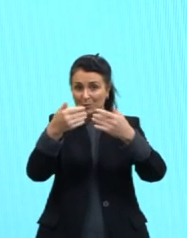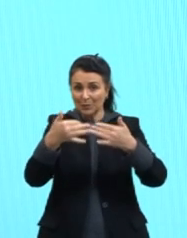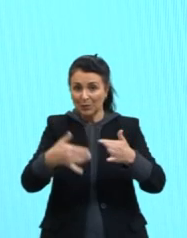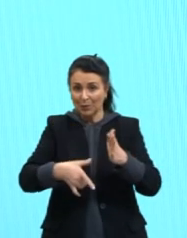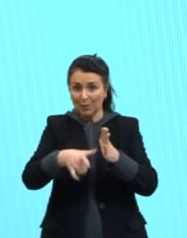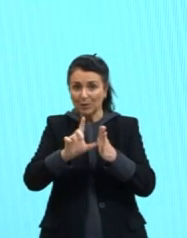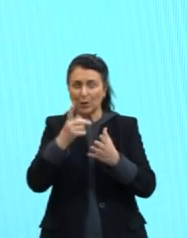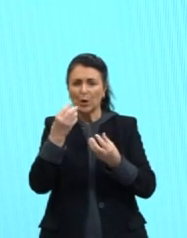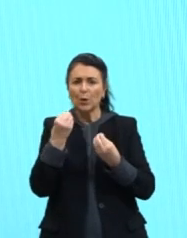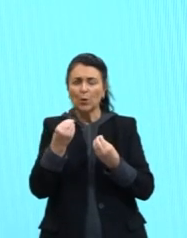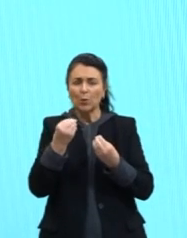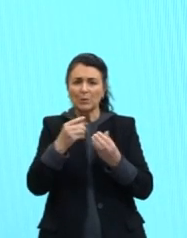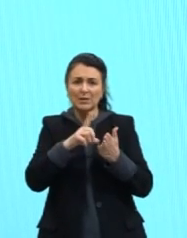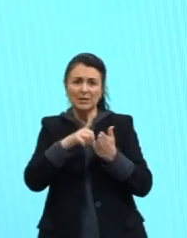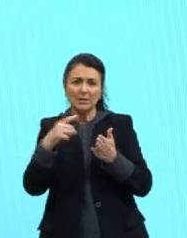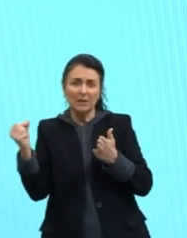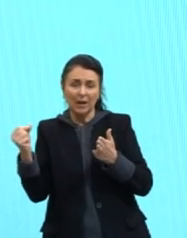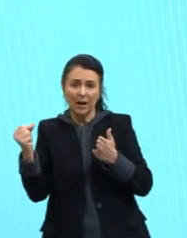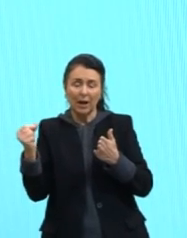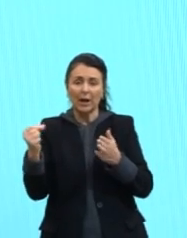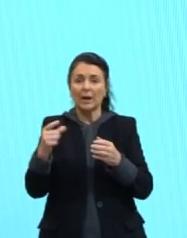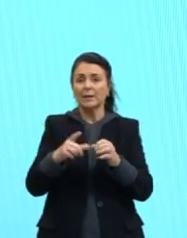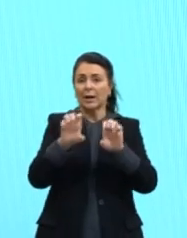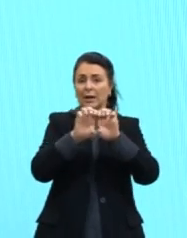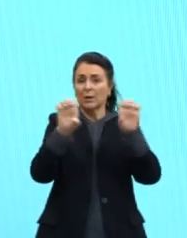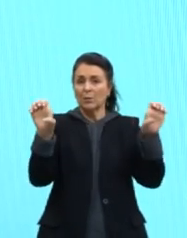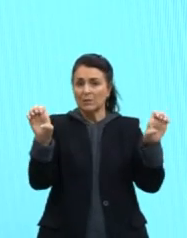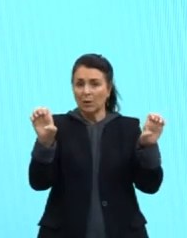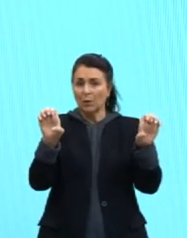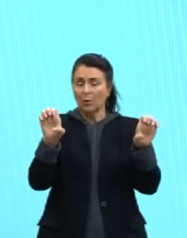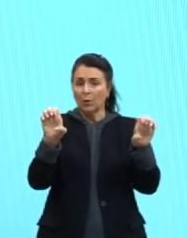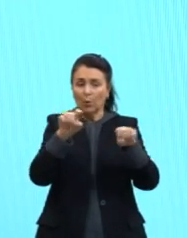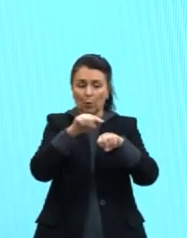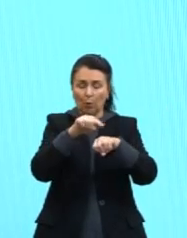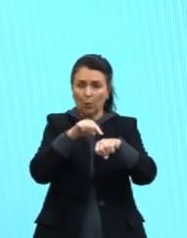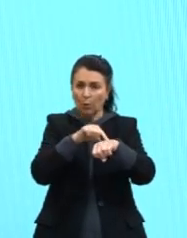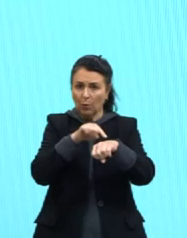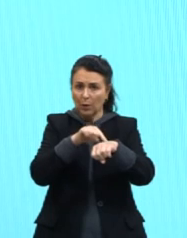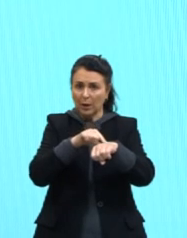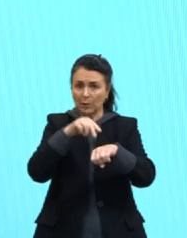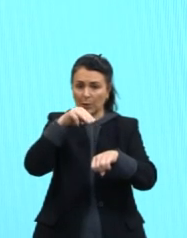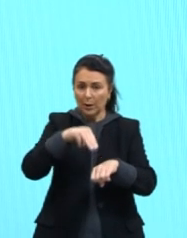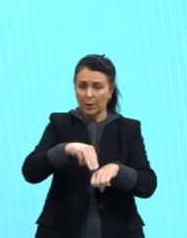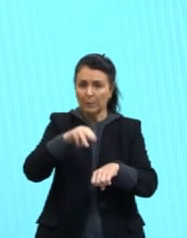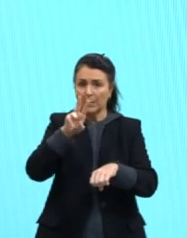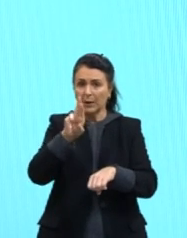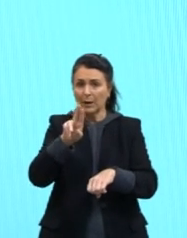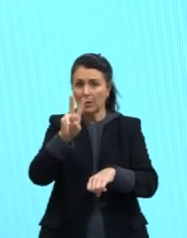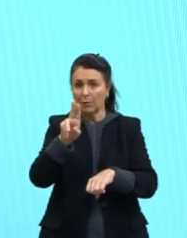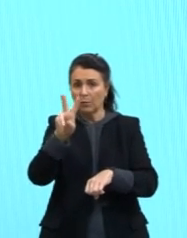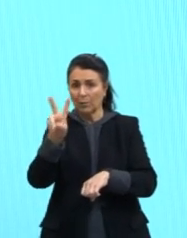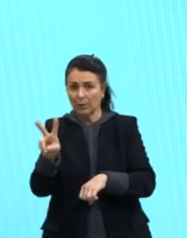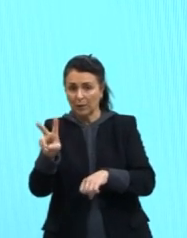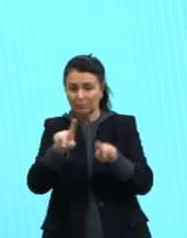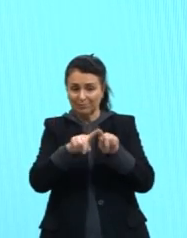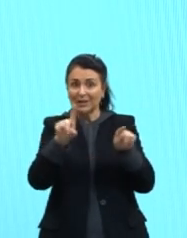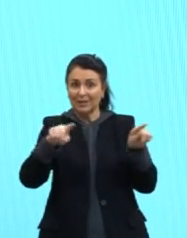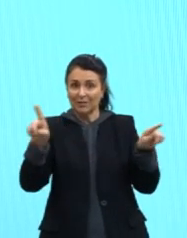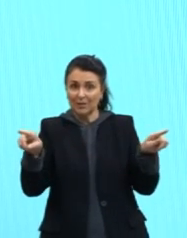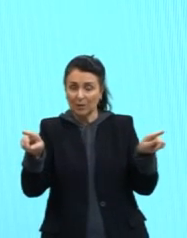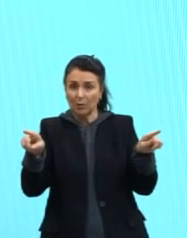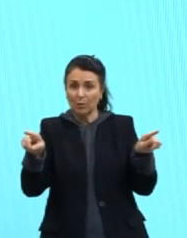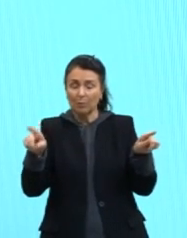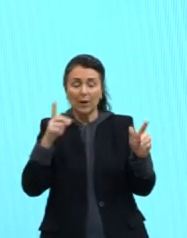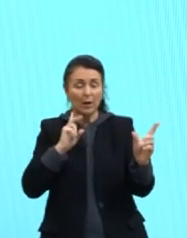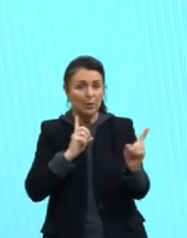que a gente sai da equação horária do MRUV para, e mais, a fórmula da aceleração, para chegar na equação